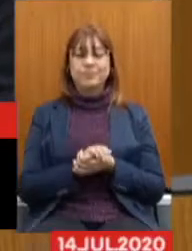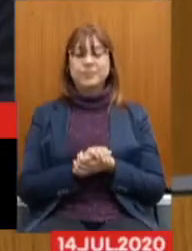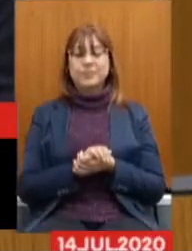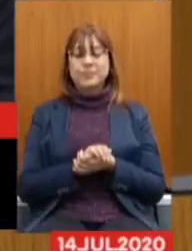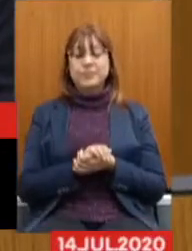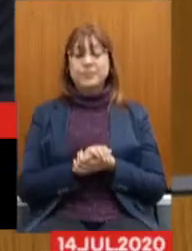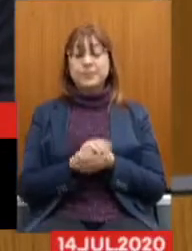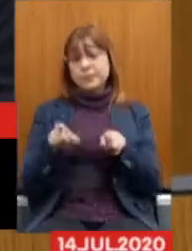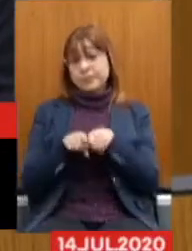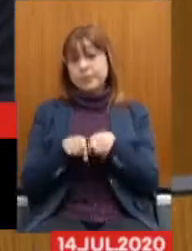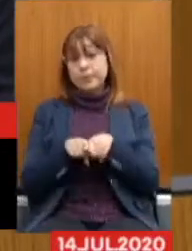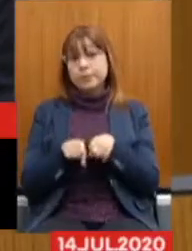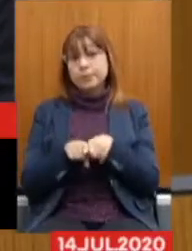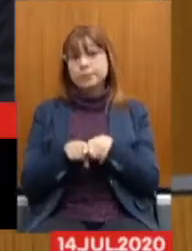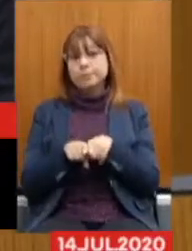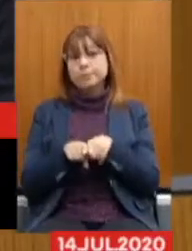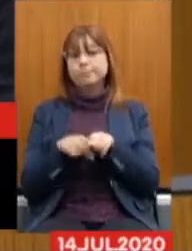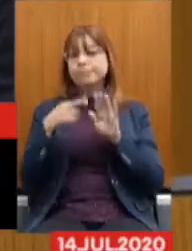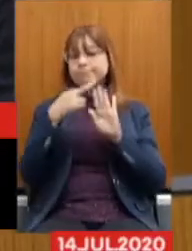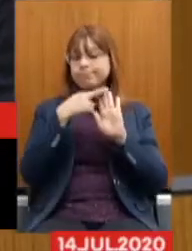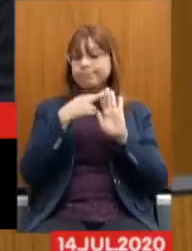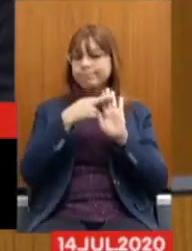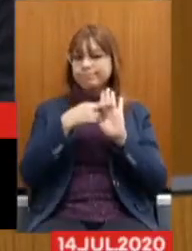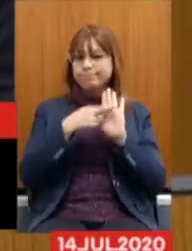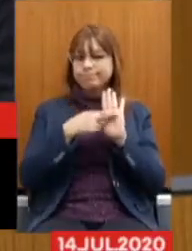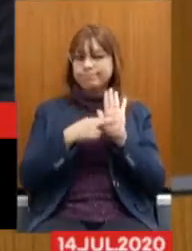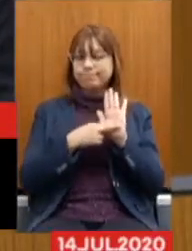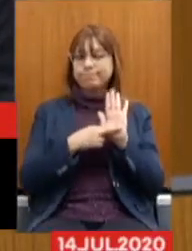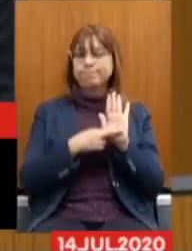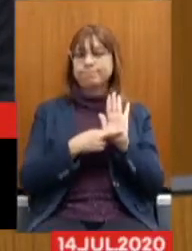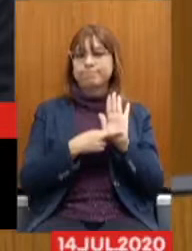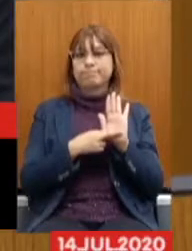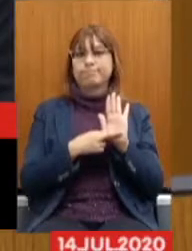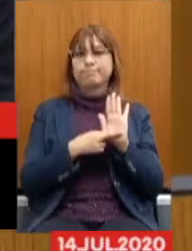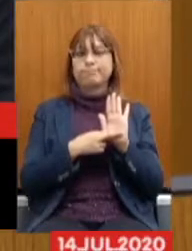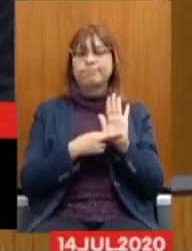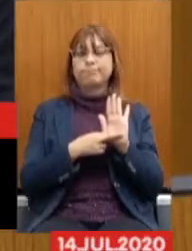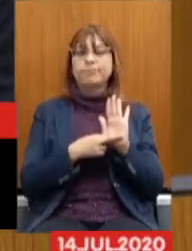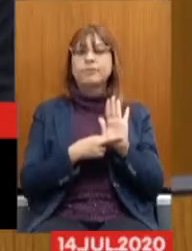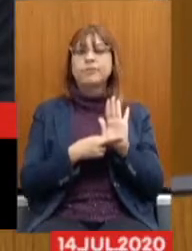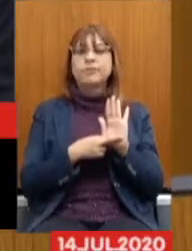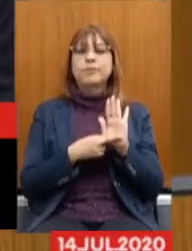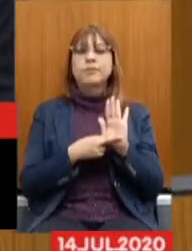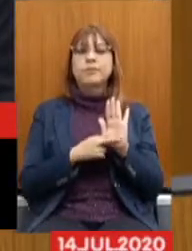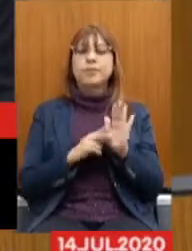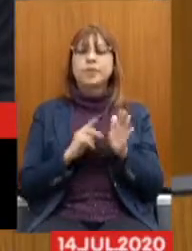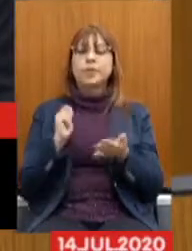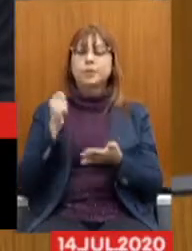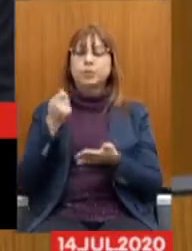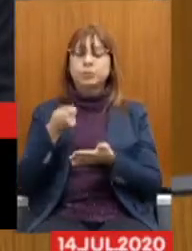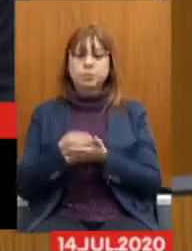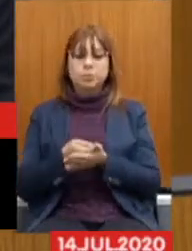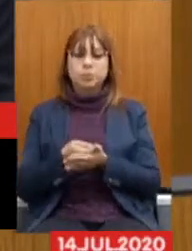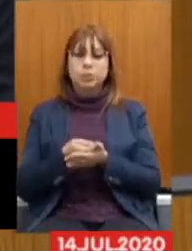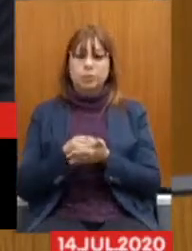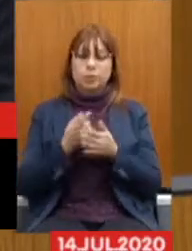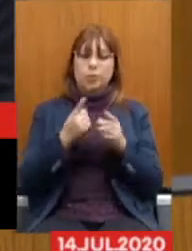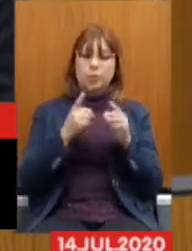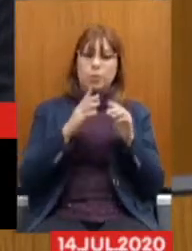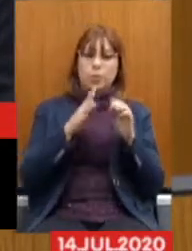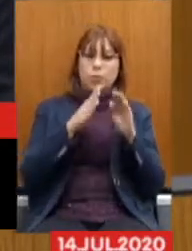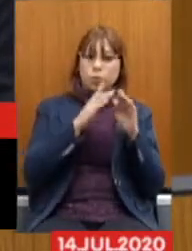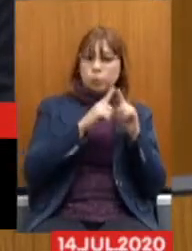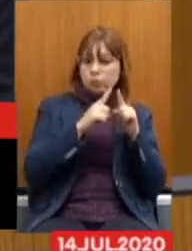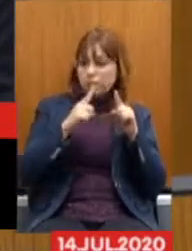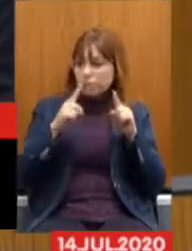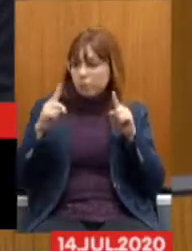além do que as regras de pedágio, levando em consideração o tempo de contribuição